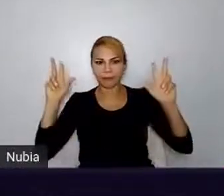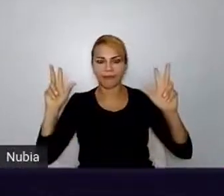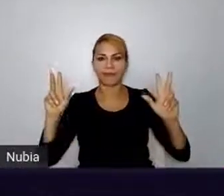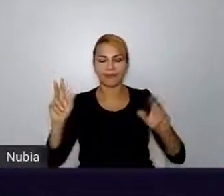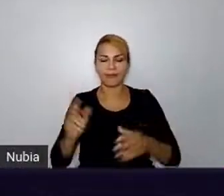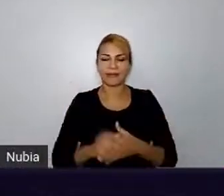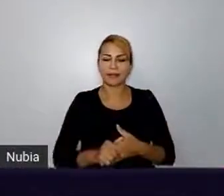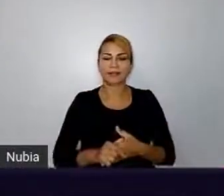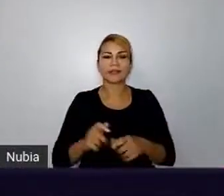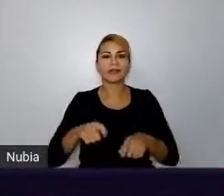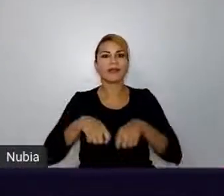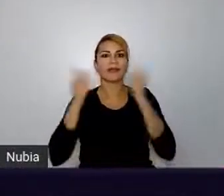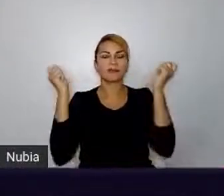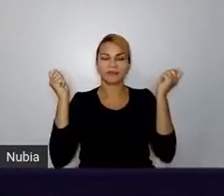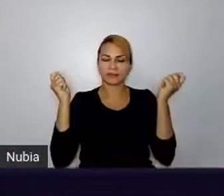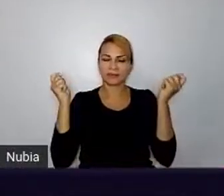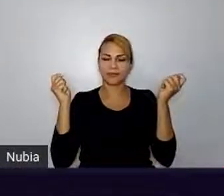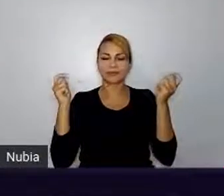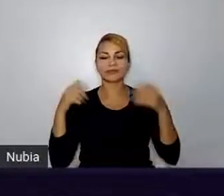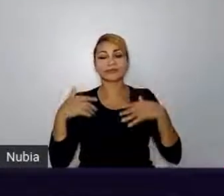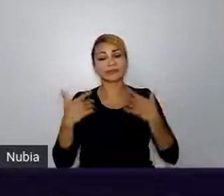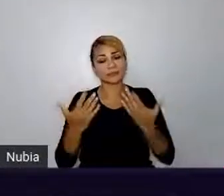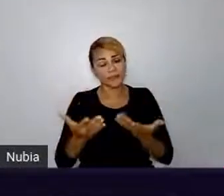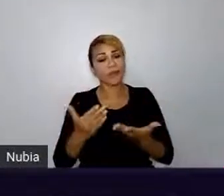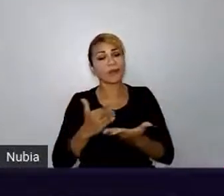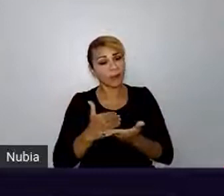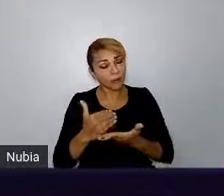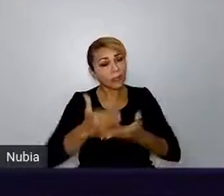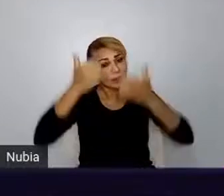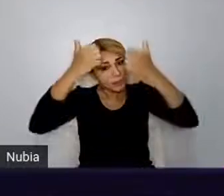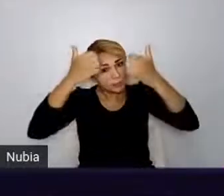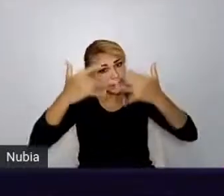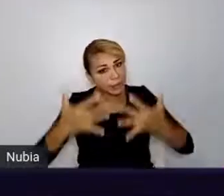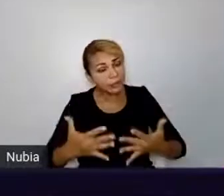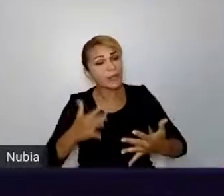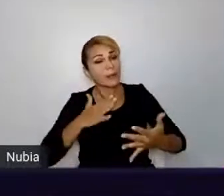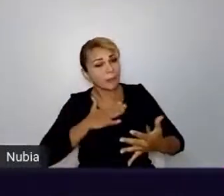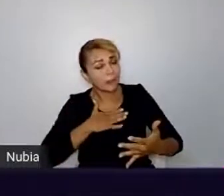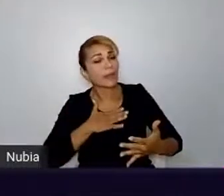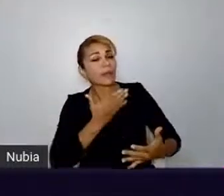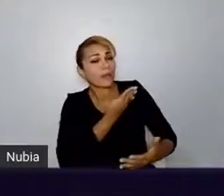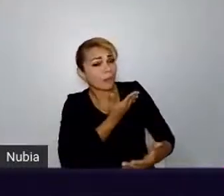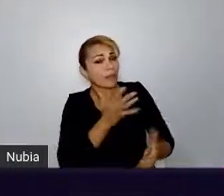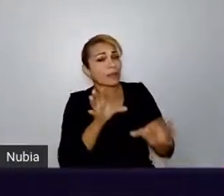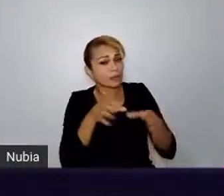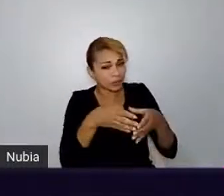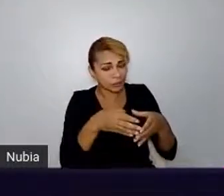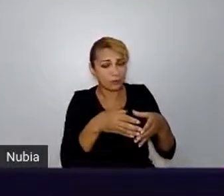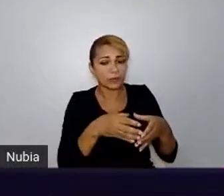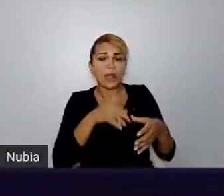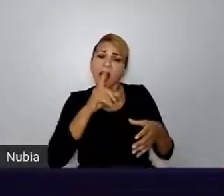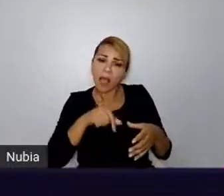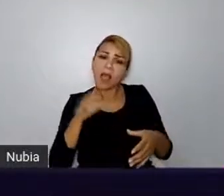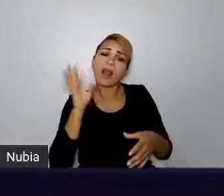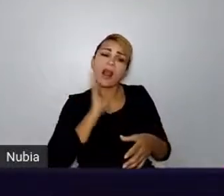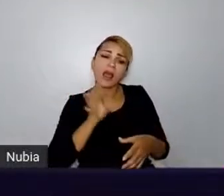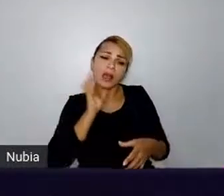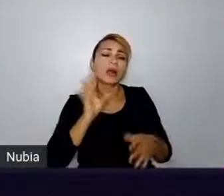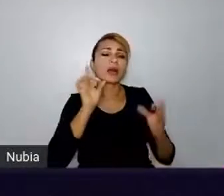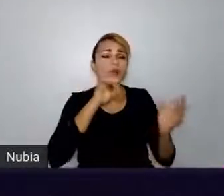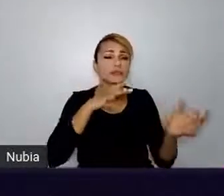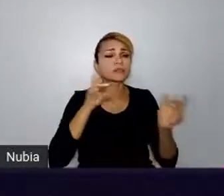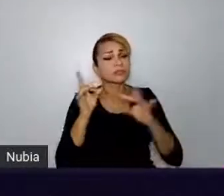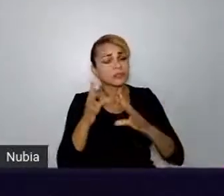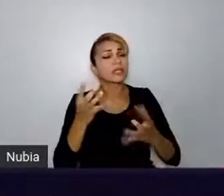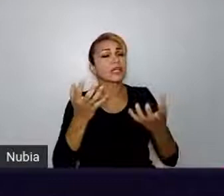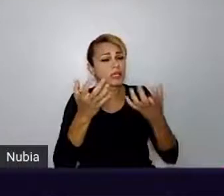impossível. e aí, comecei a explicar para os meus companheiros de time que, tipo, para mim é legal receber feedback porque eu quero saber